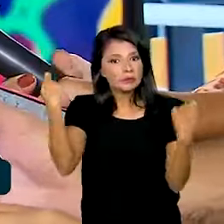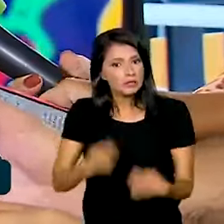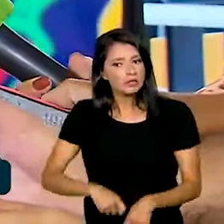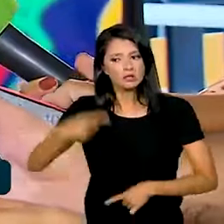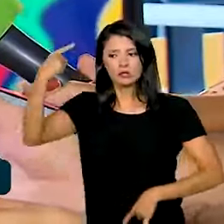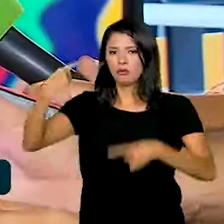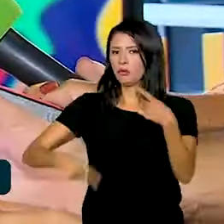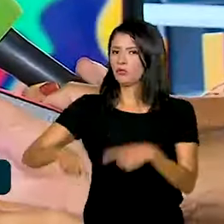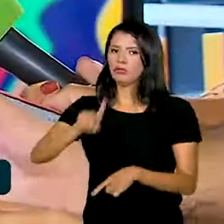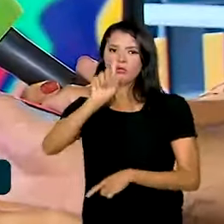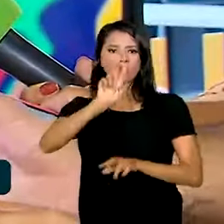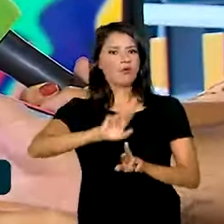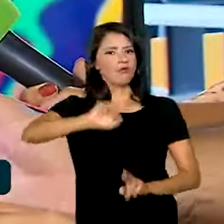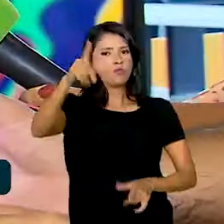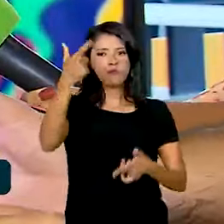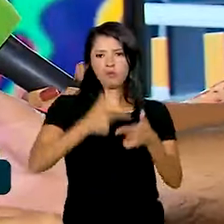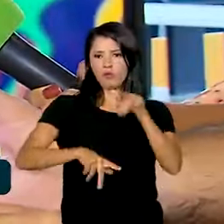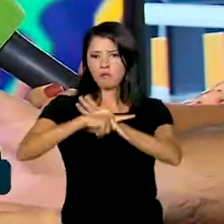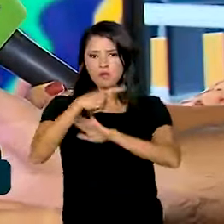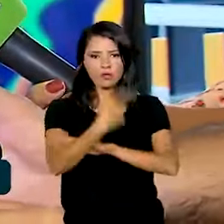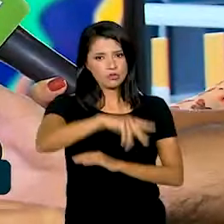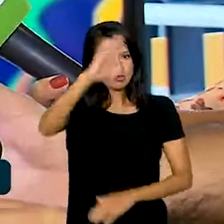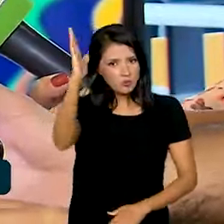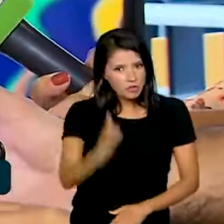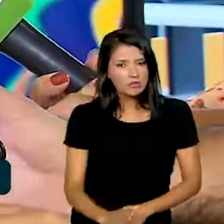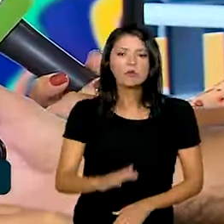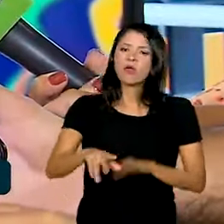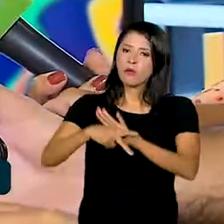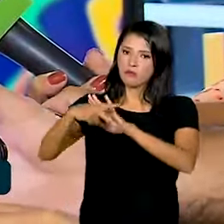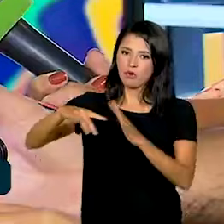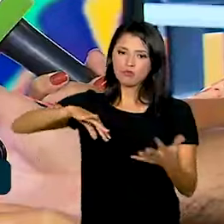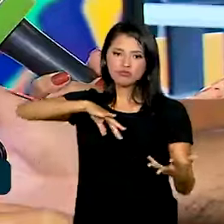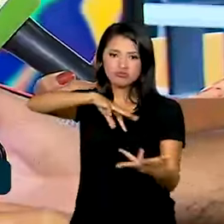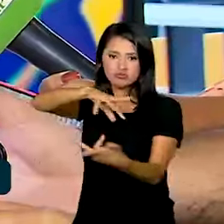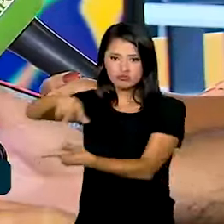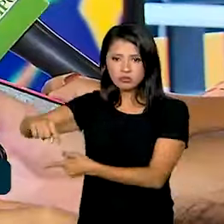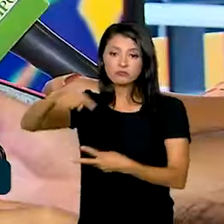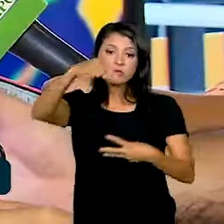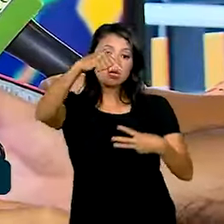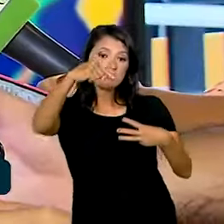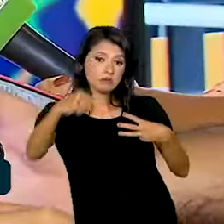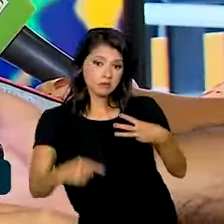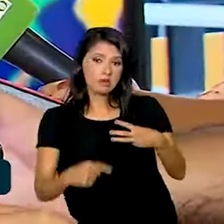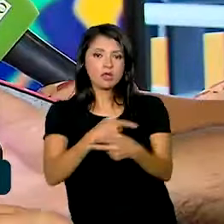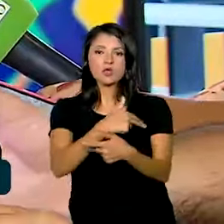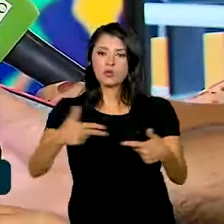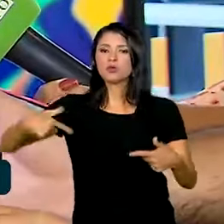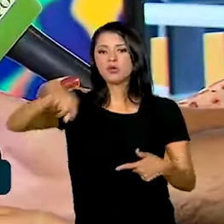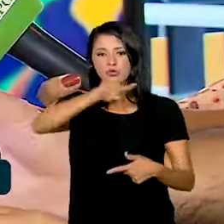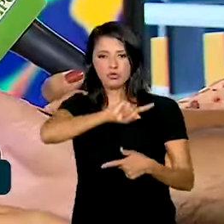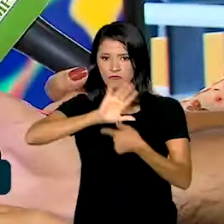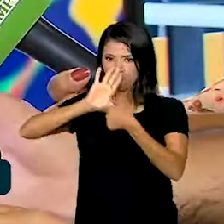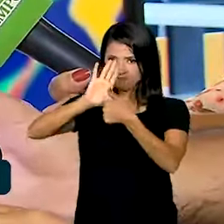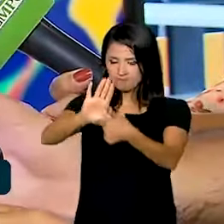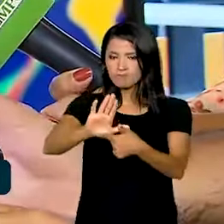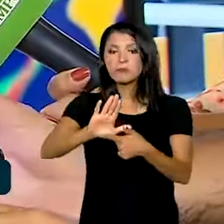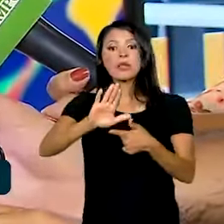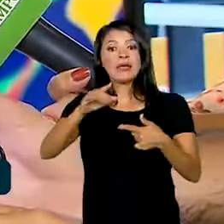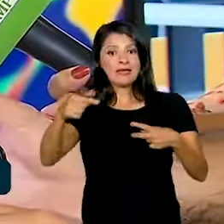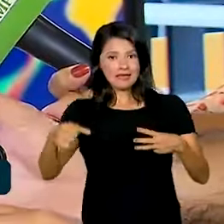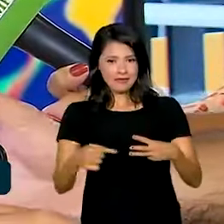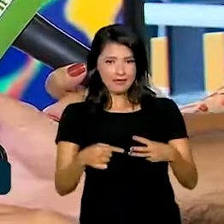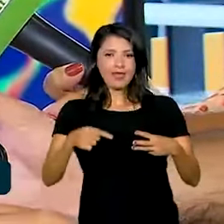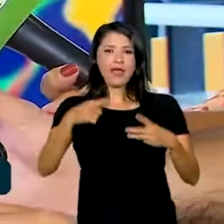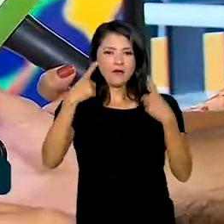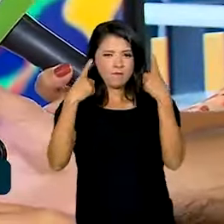mundo, e não é um problema só do Brasil, não um problema do mundo. Essas são três questões que nós estamos colocando, e na questão da